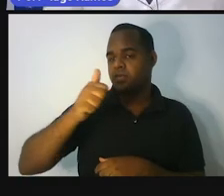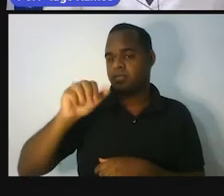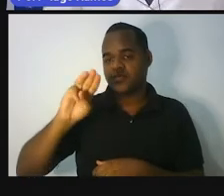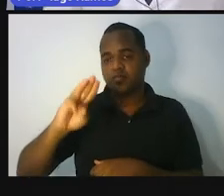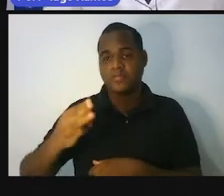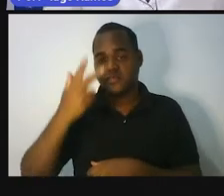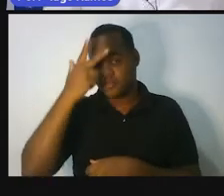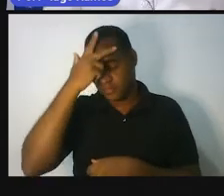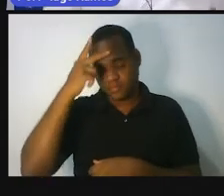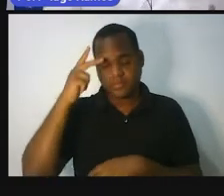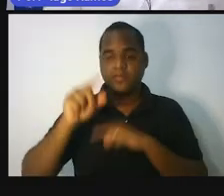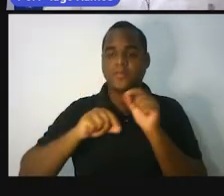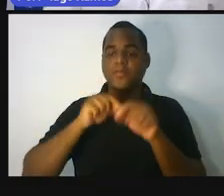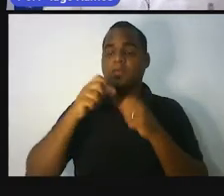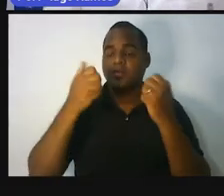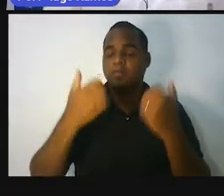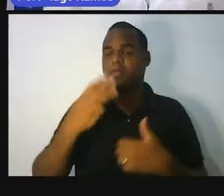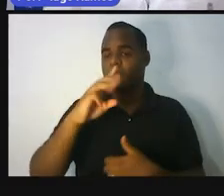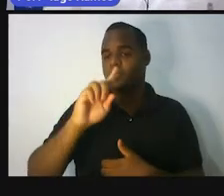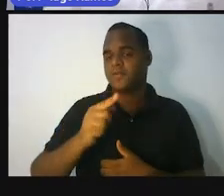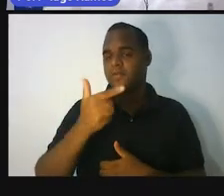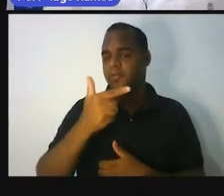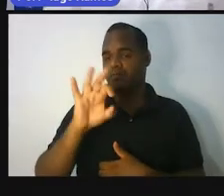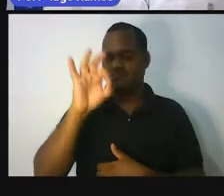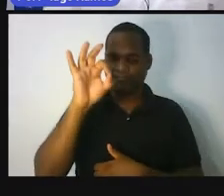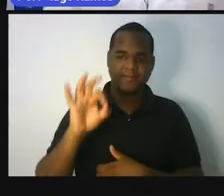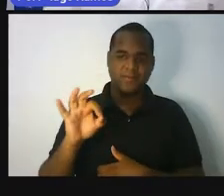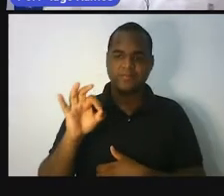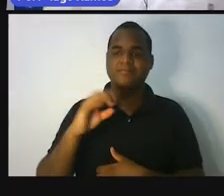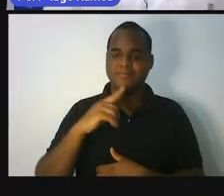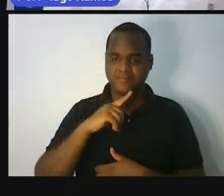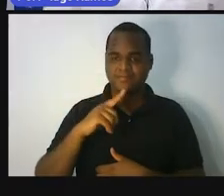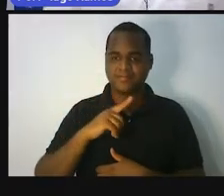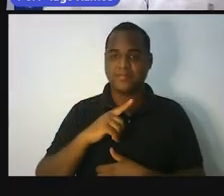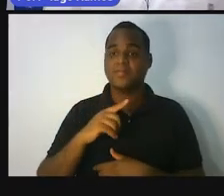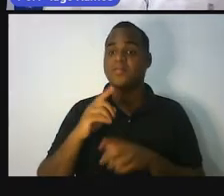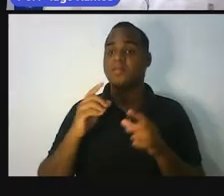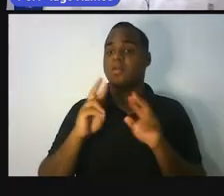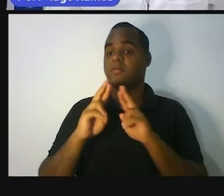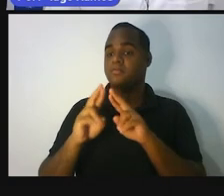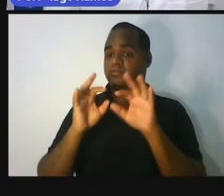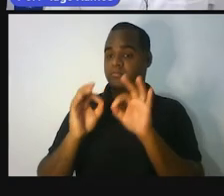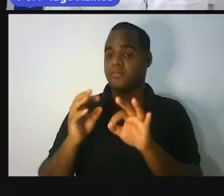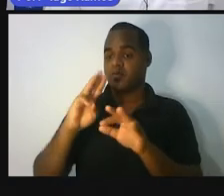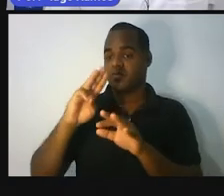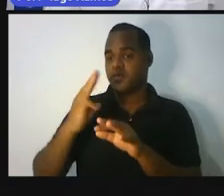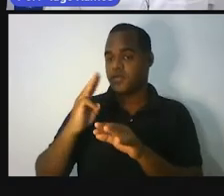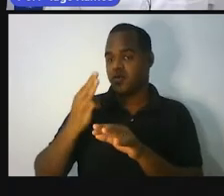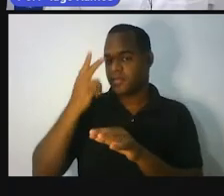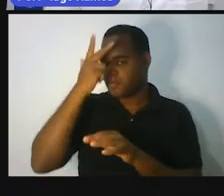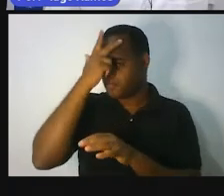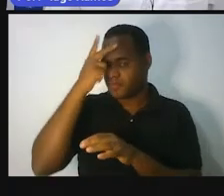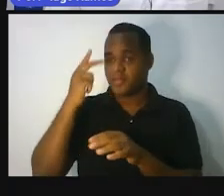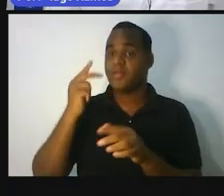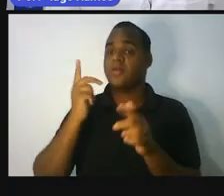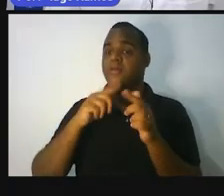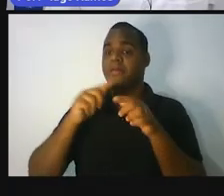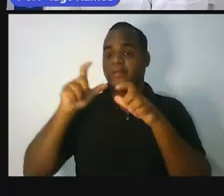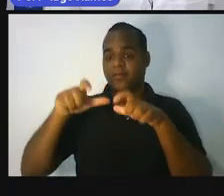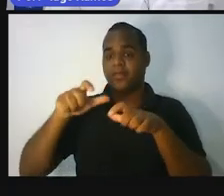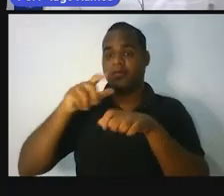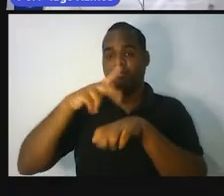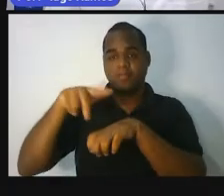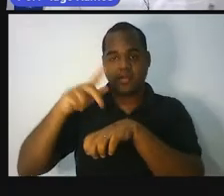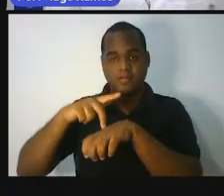eu vou calcular 3,2%. E aí eu vou ter o resultado em milhões de pessoas para o país de